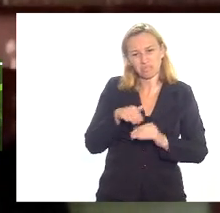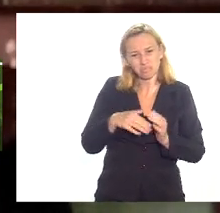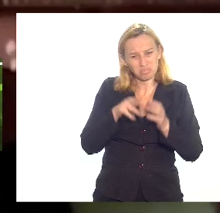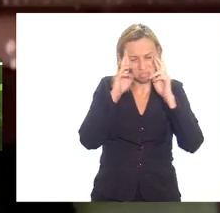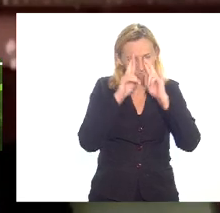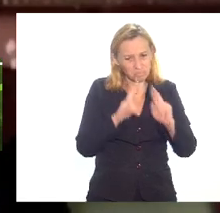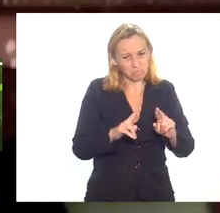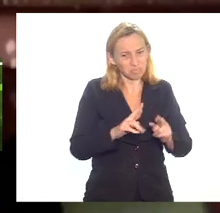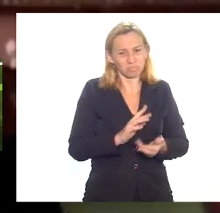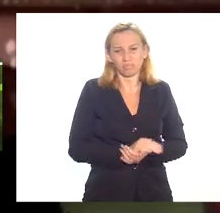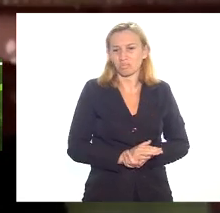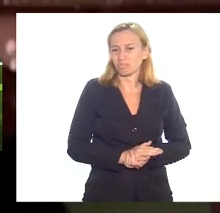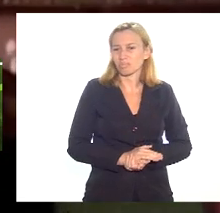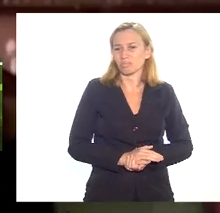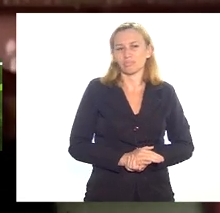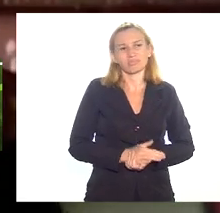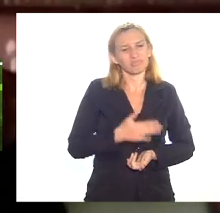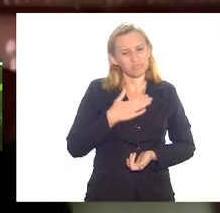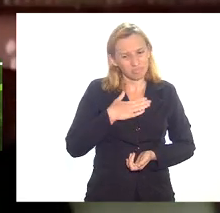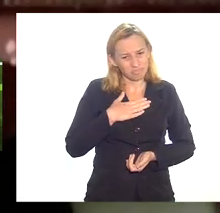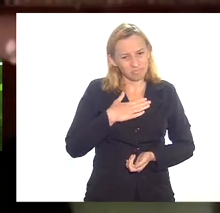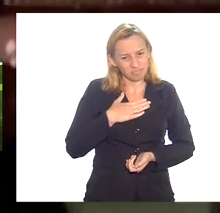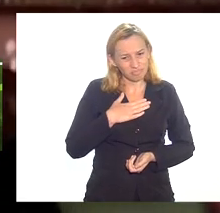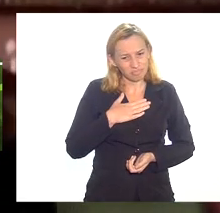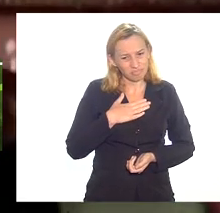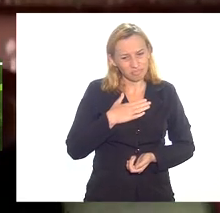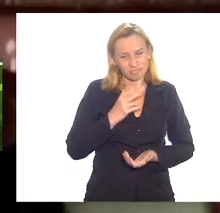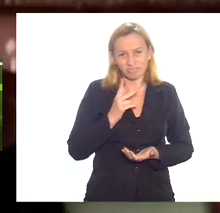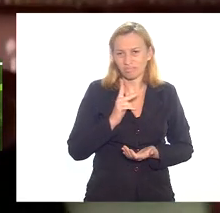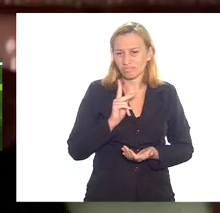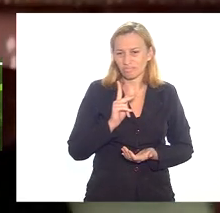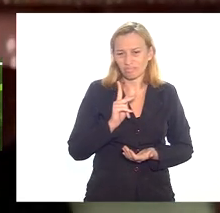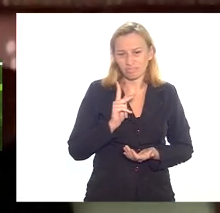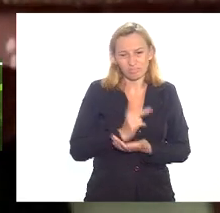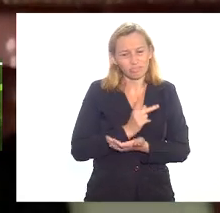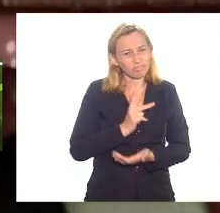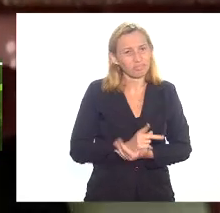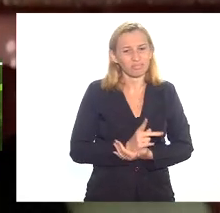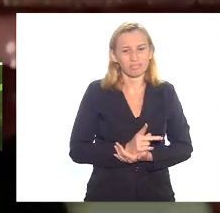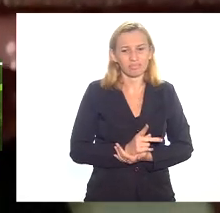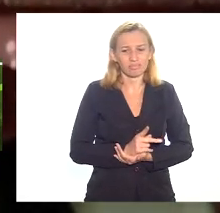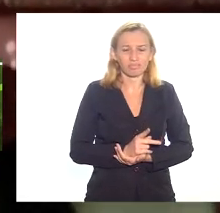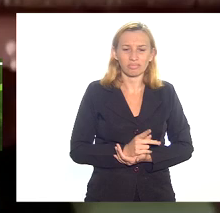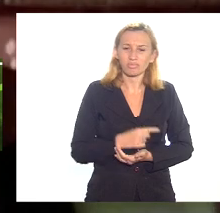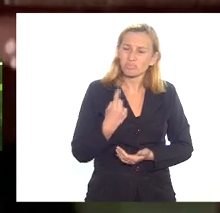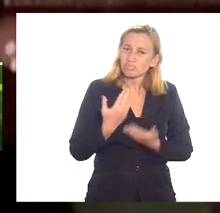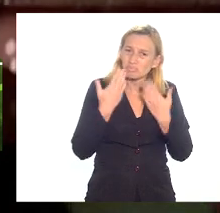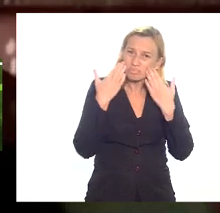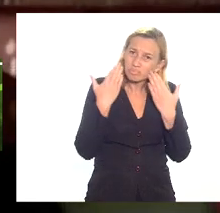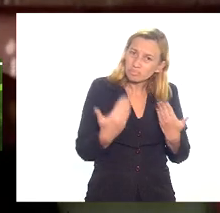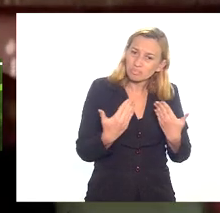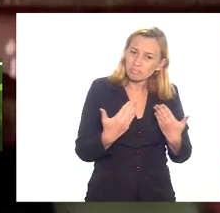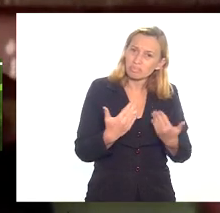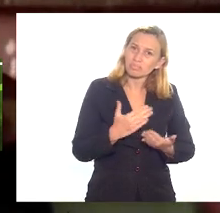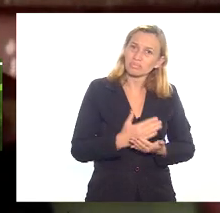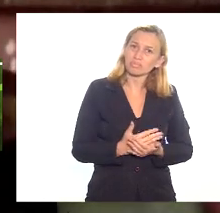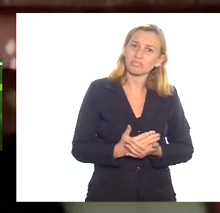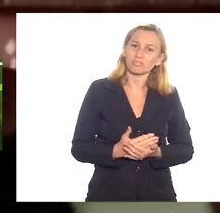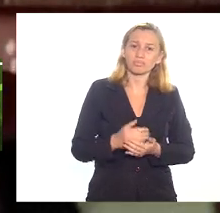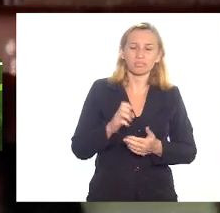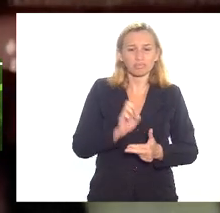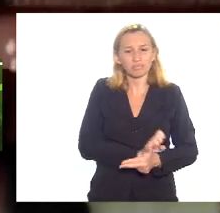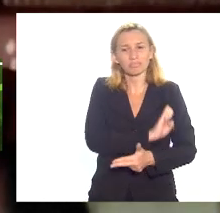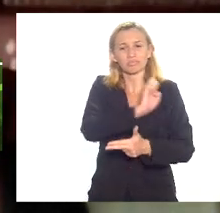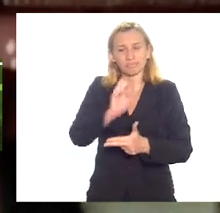é para mim no mínimo indecente nós estamos apresentando para o executivo